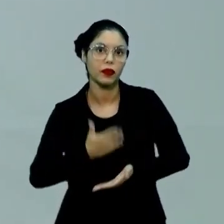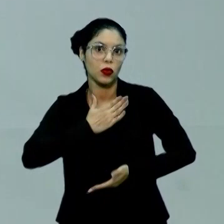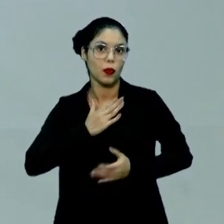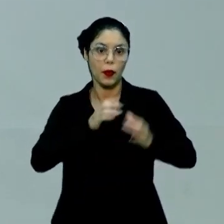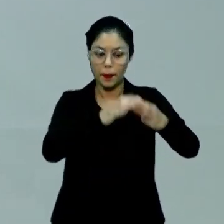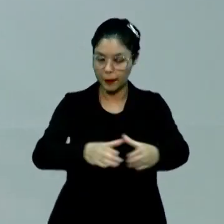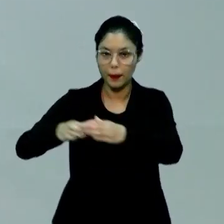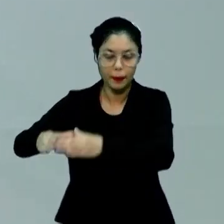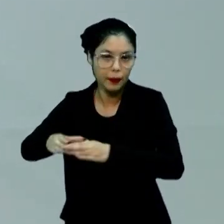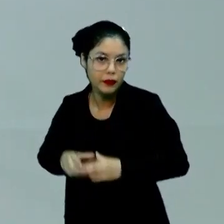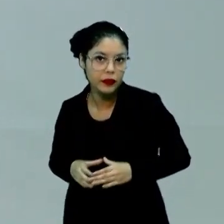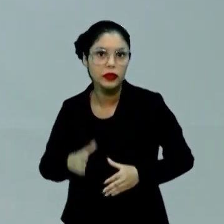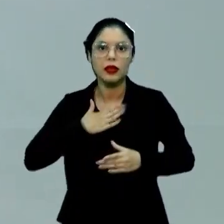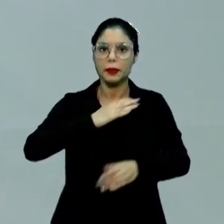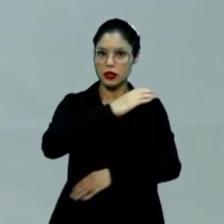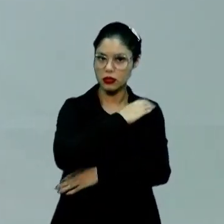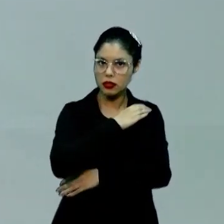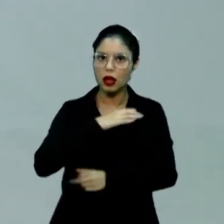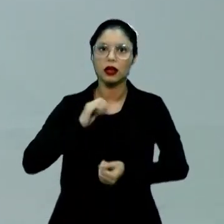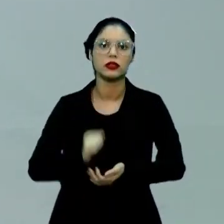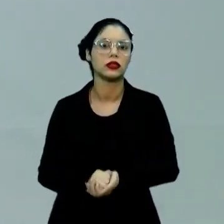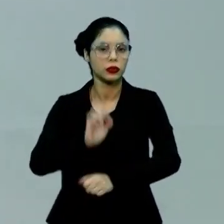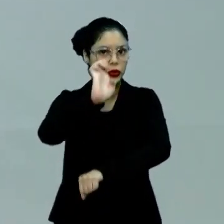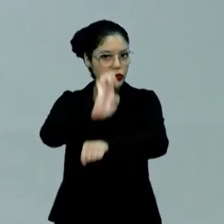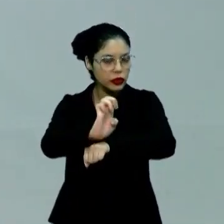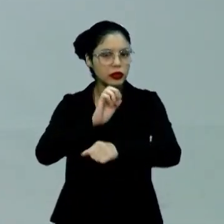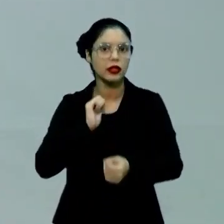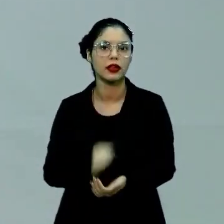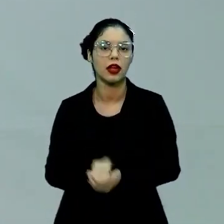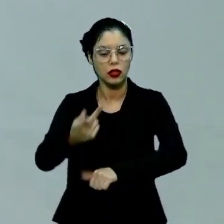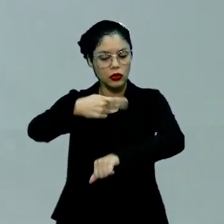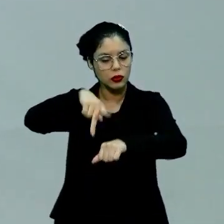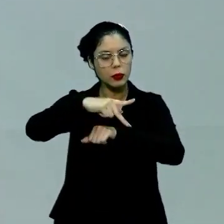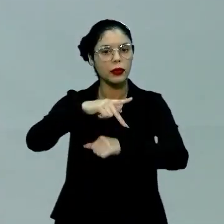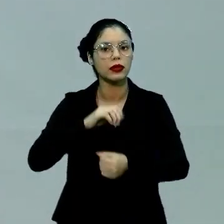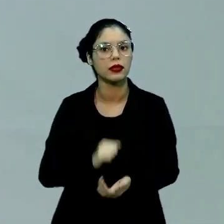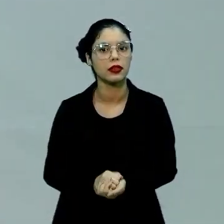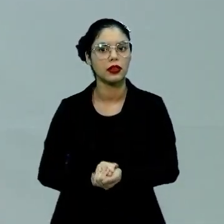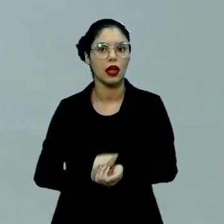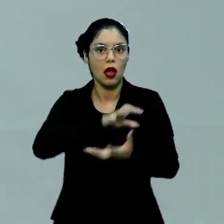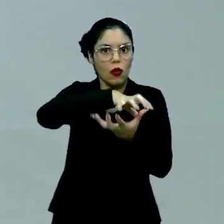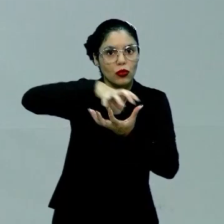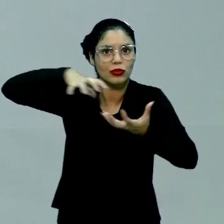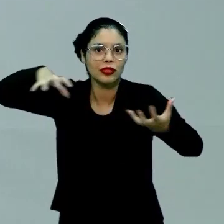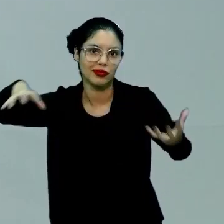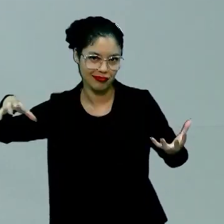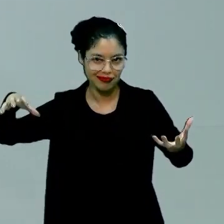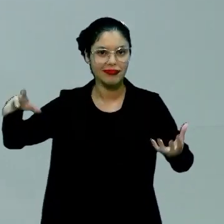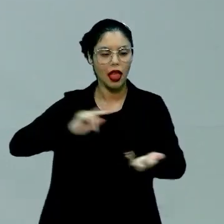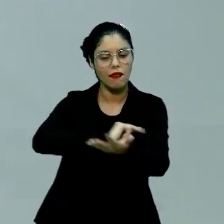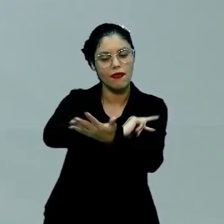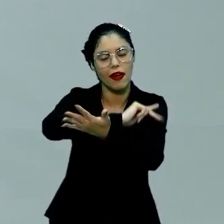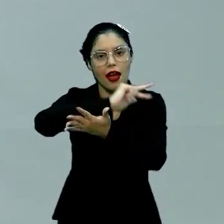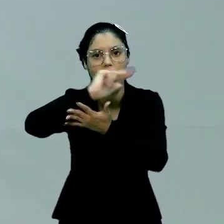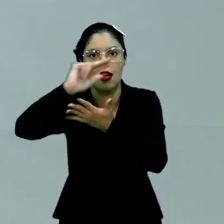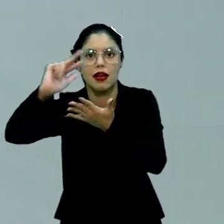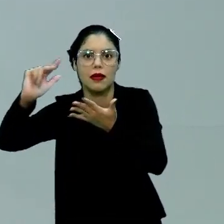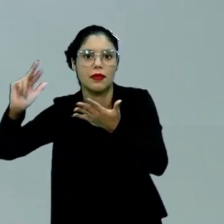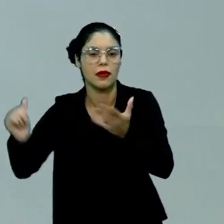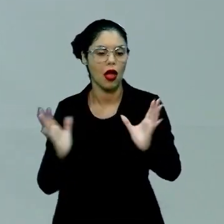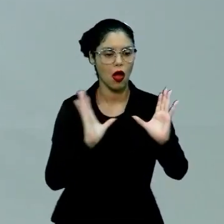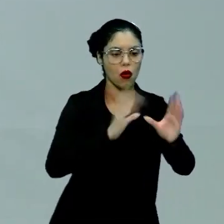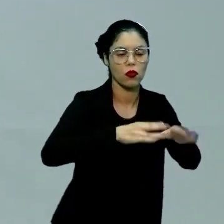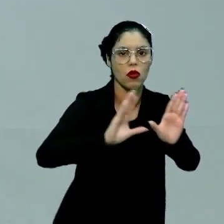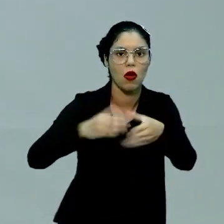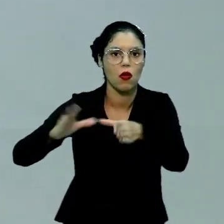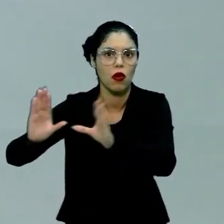meu bairro, da minha cidade, do meu estado, do meu país, do meu continente. Vejo que cada grupo,